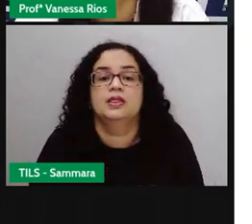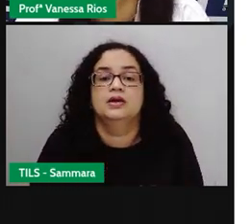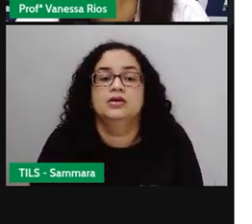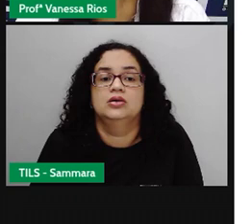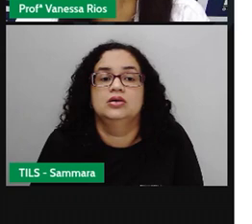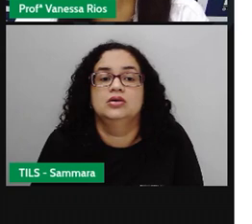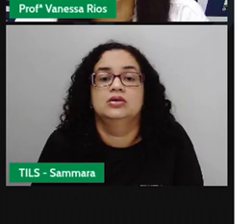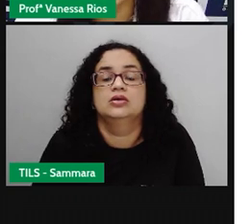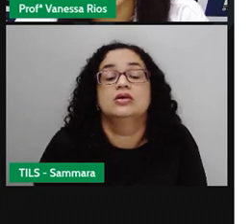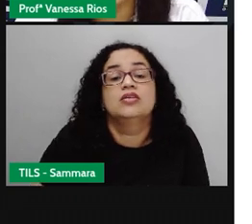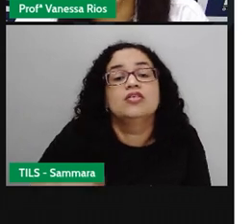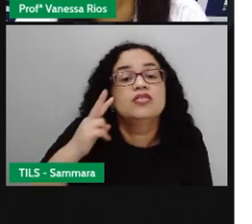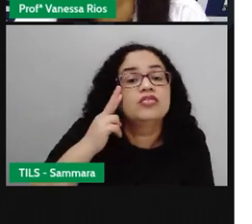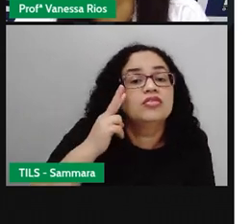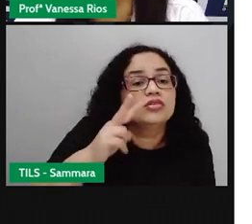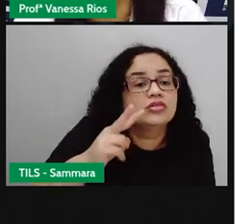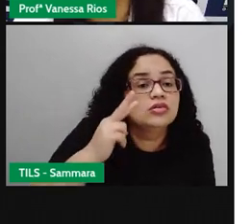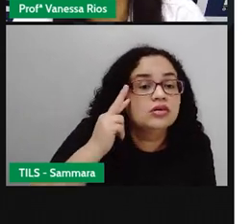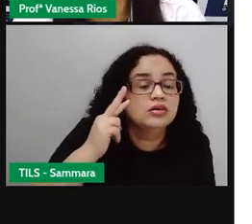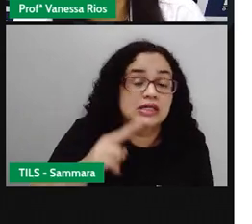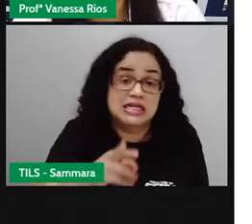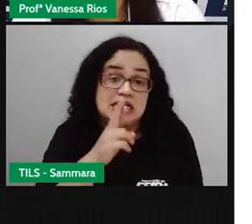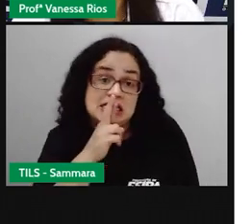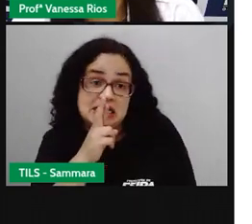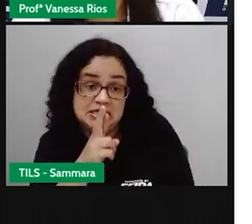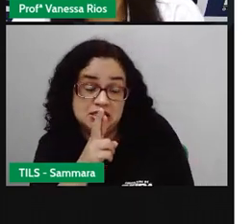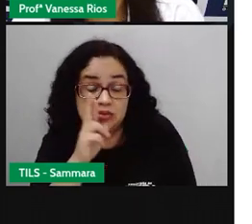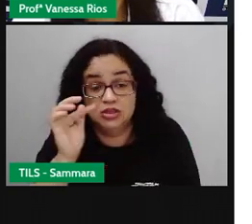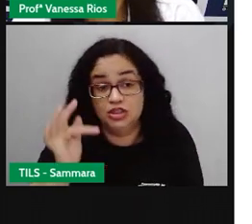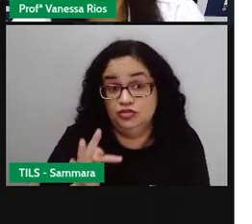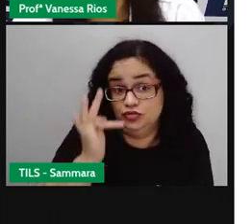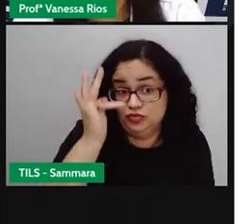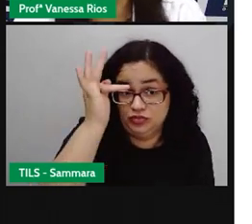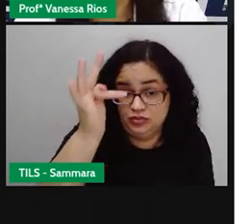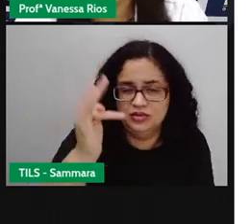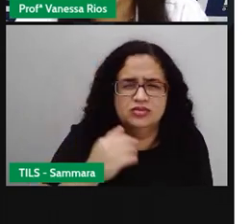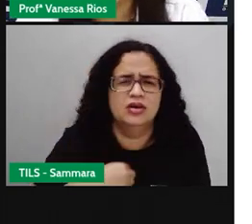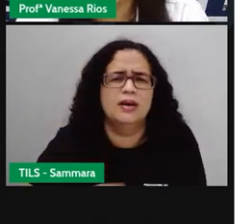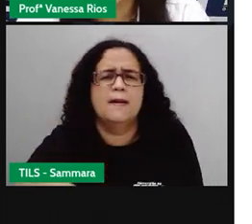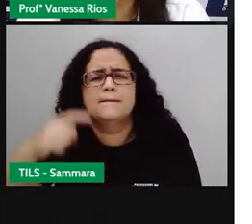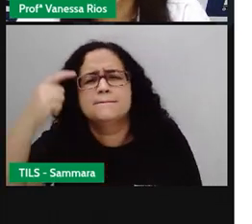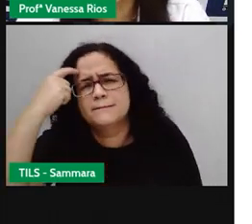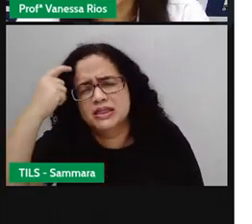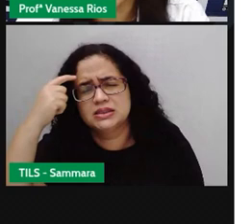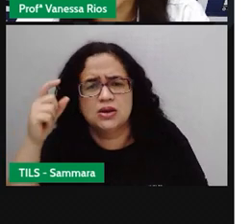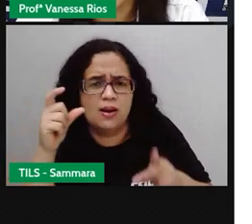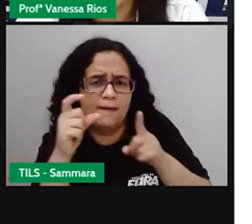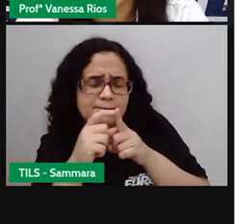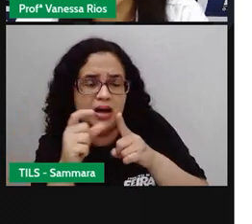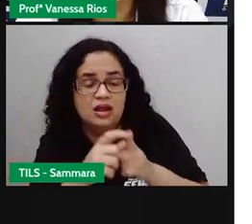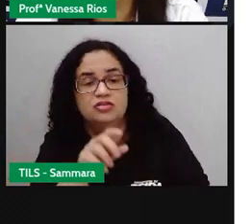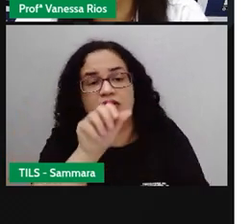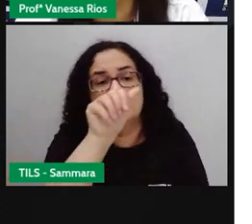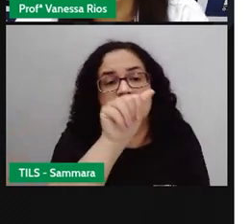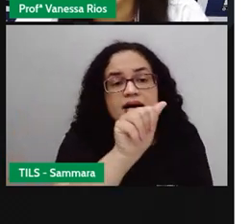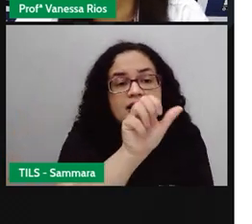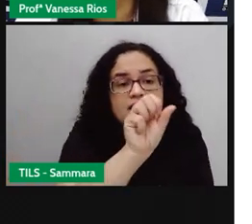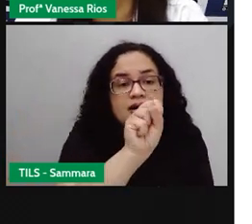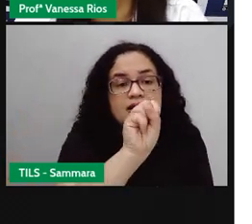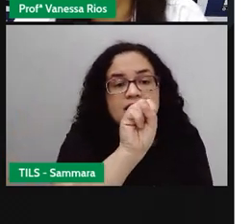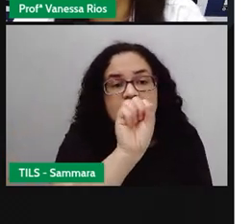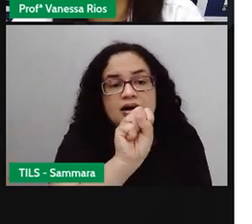Estão vendo? Assistiu e responderá. Vamos pensar na palavra assistiu agora? Ó,